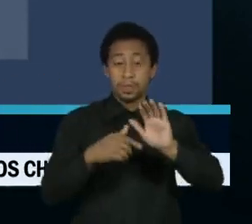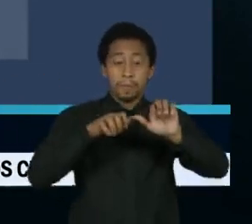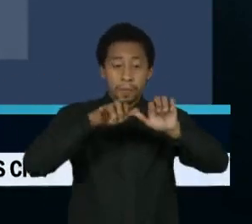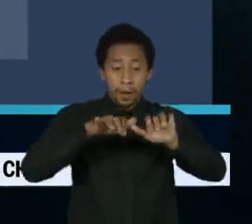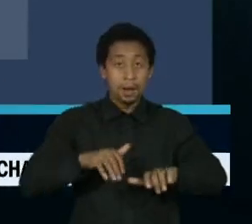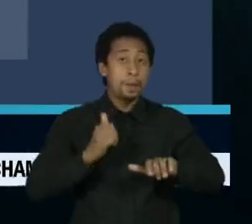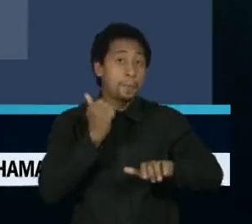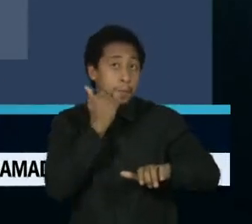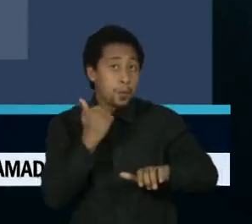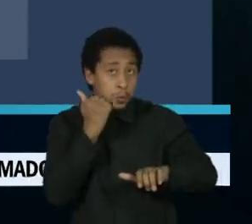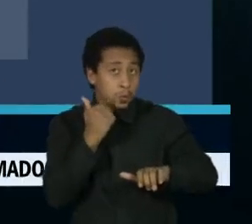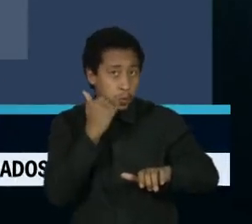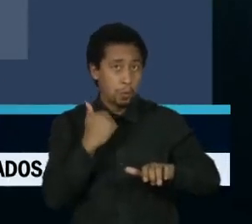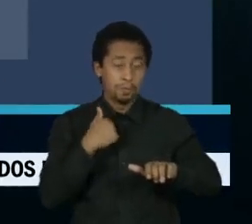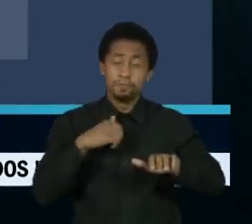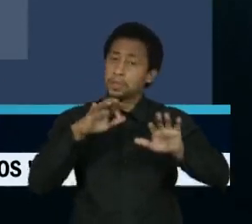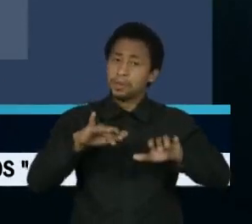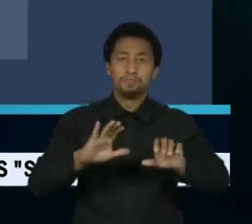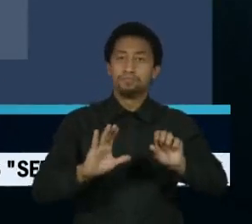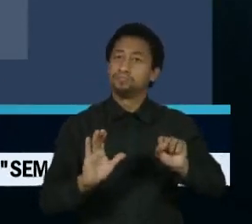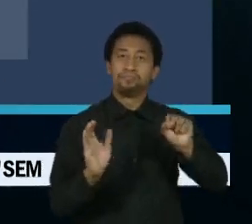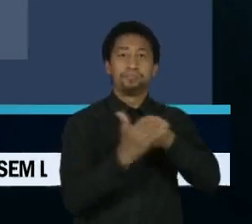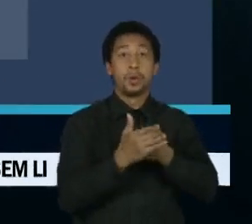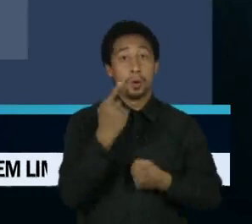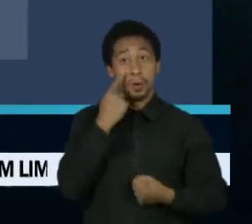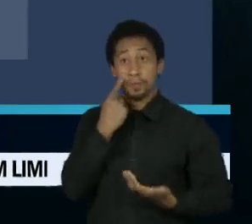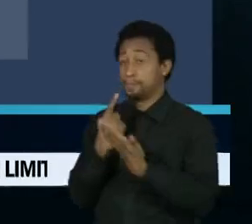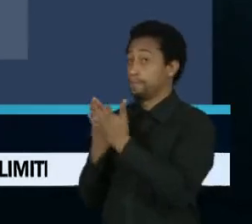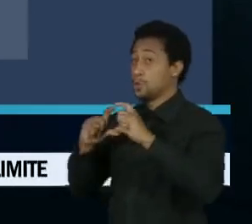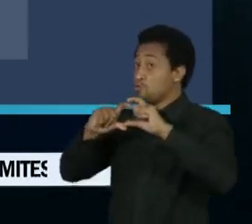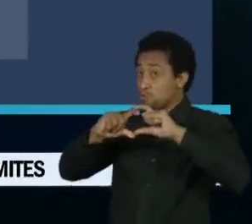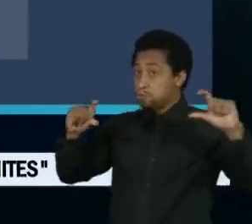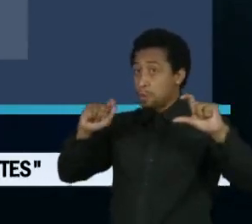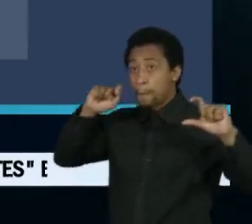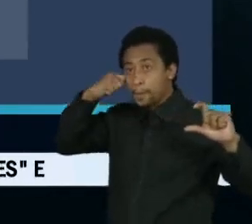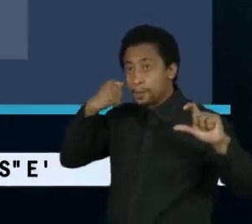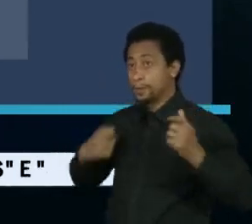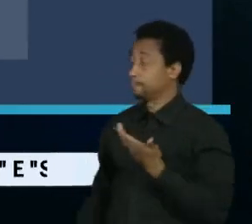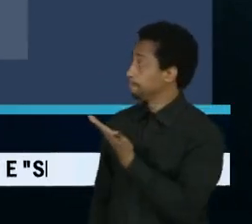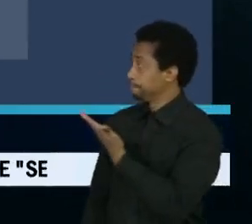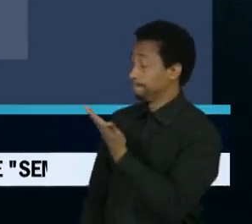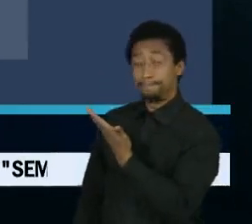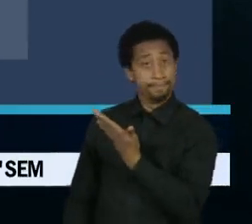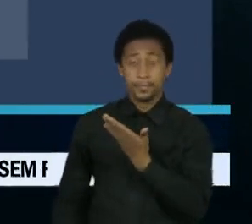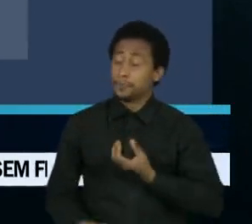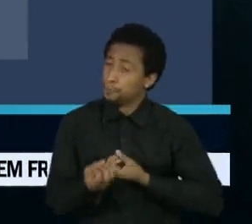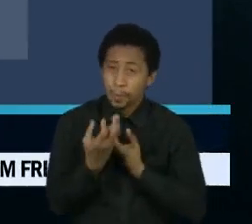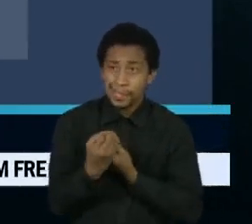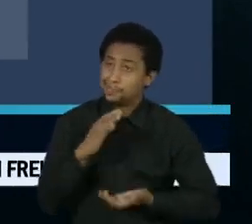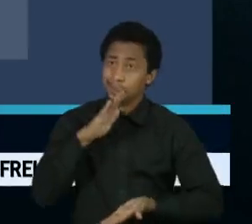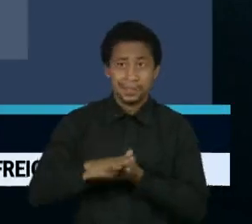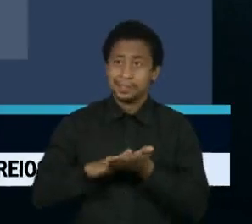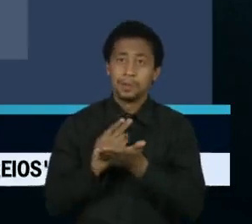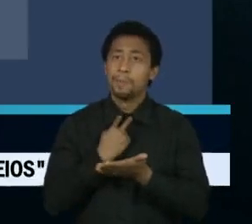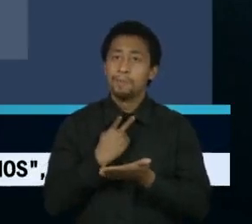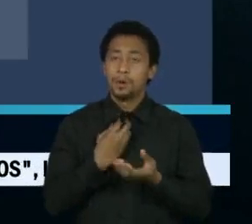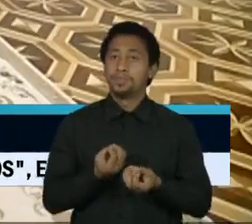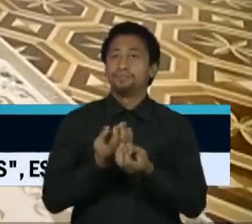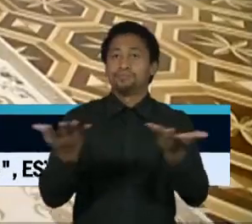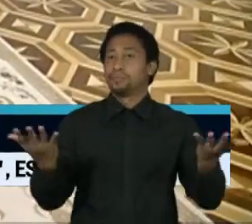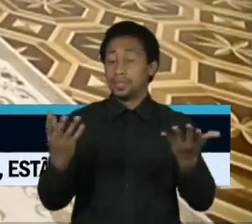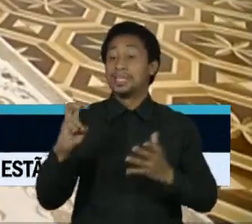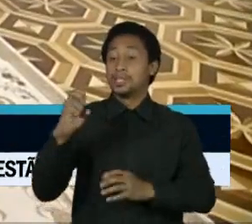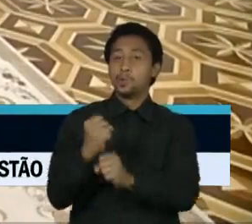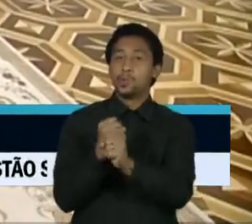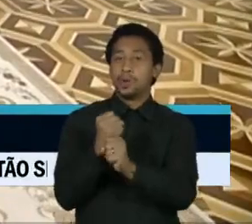ao lado das razões para a classificação, a tarja preta indica que a informação é sigilosa. A restrição tem um prazo de cinco anos.